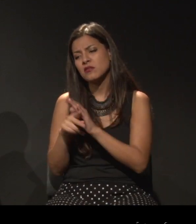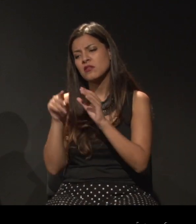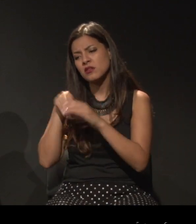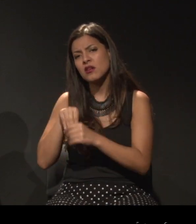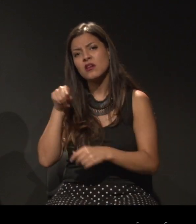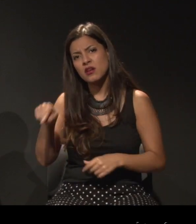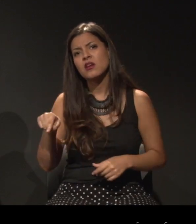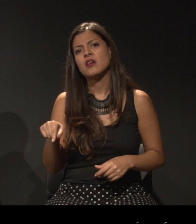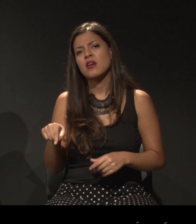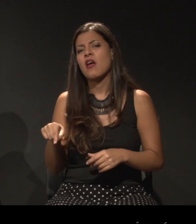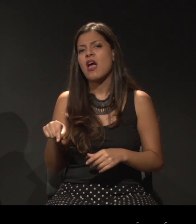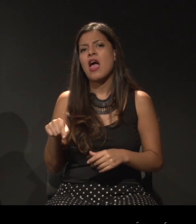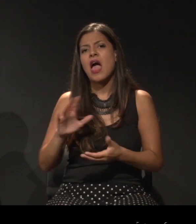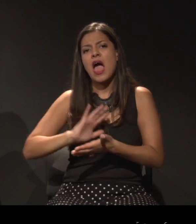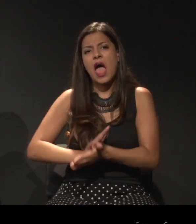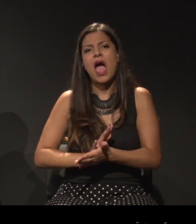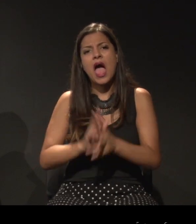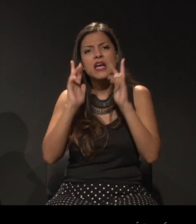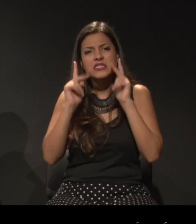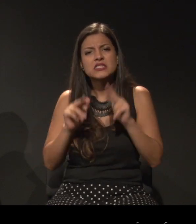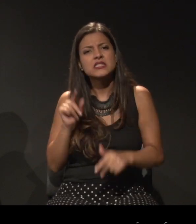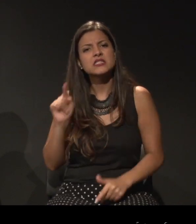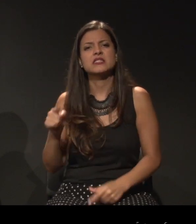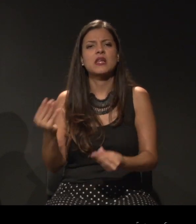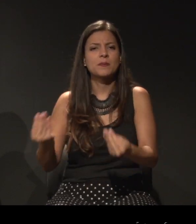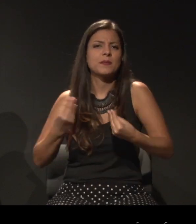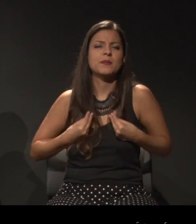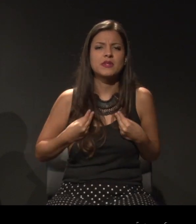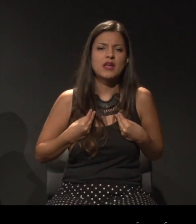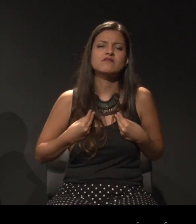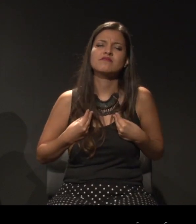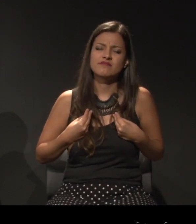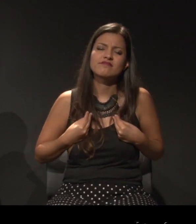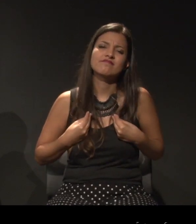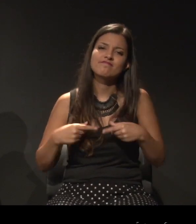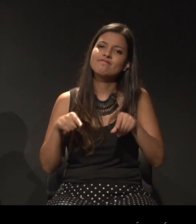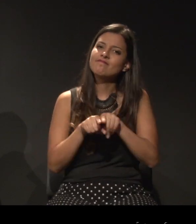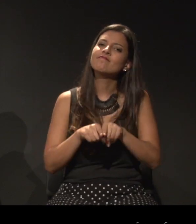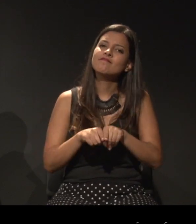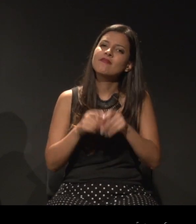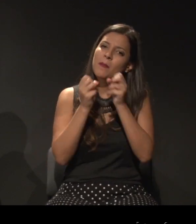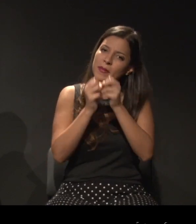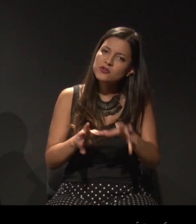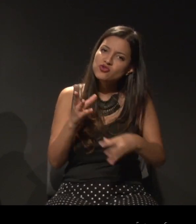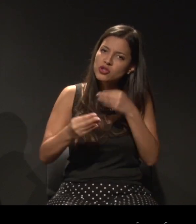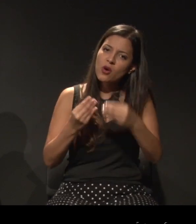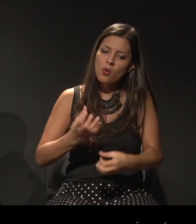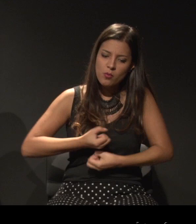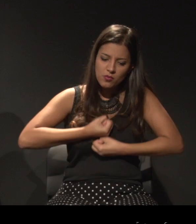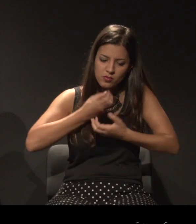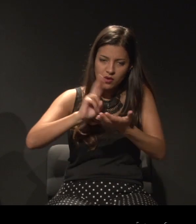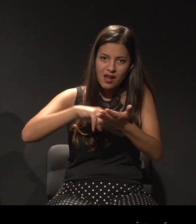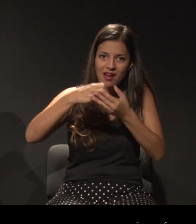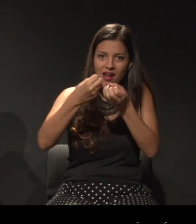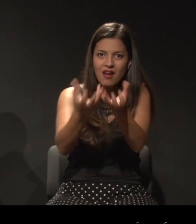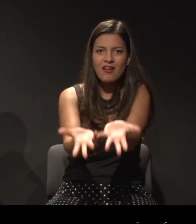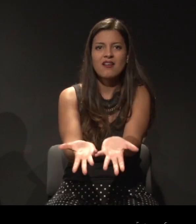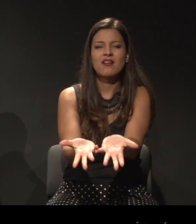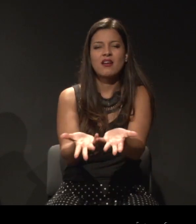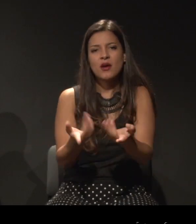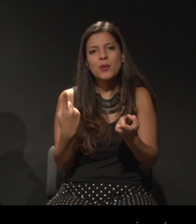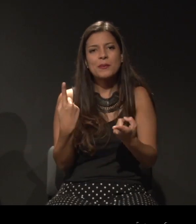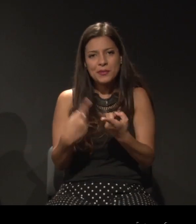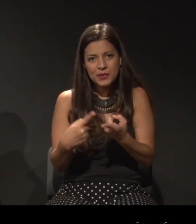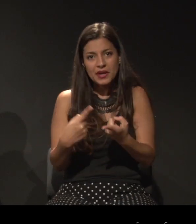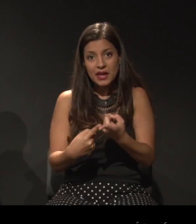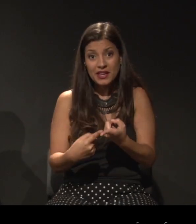que nos é dada, ela prejudica também esse processo de tradução. Eu falo isso por experiência pessoal. Porque,